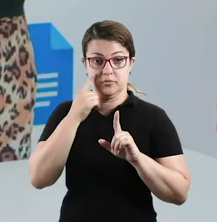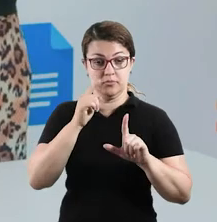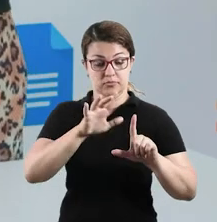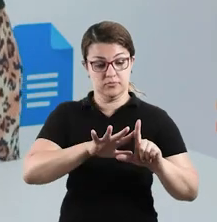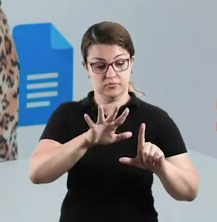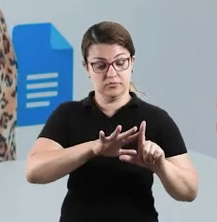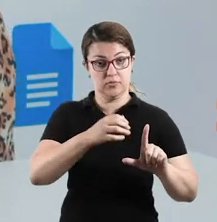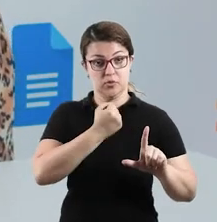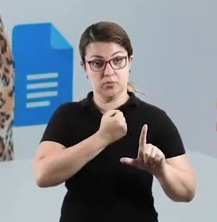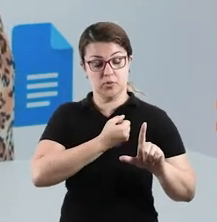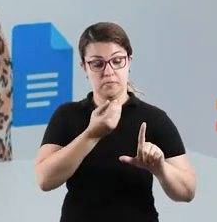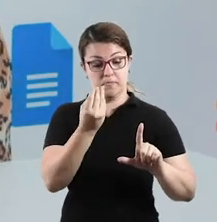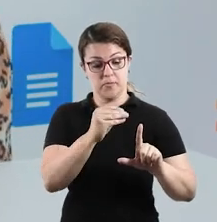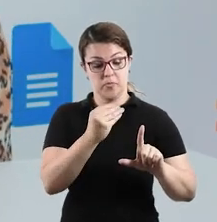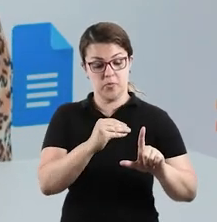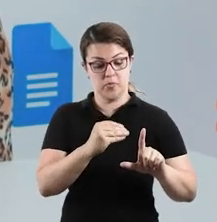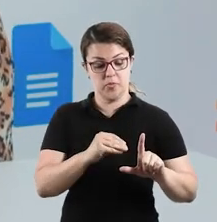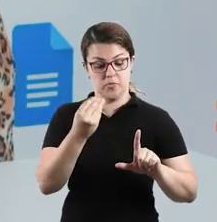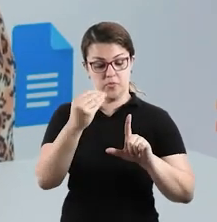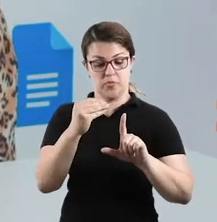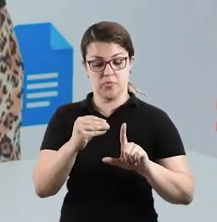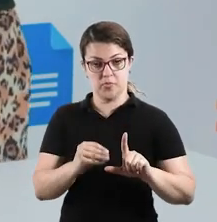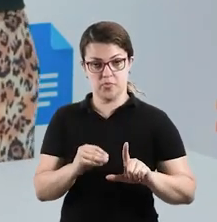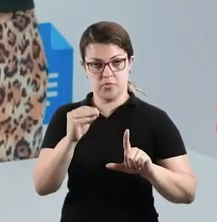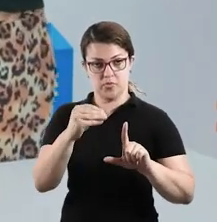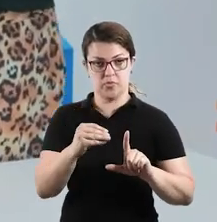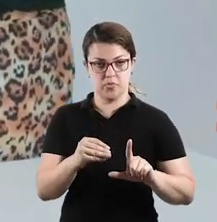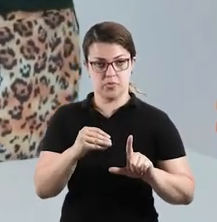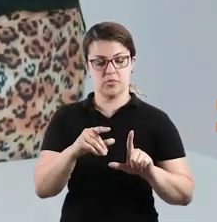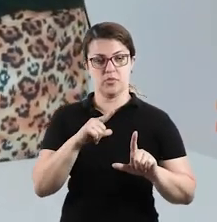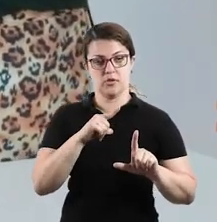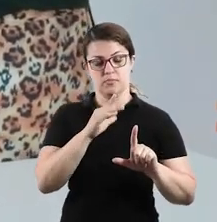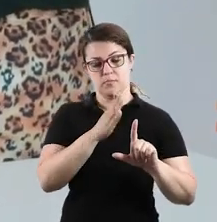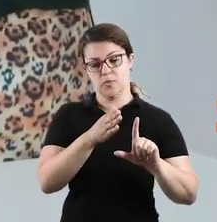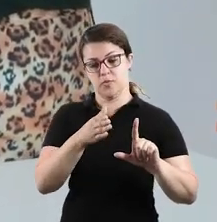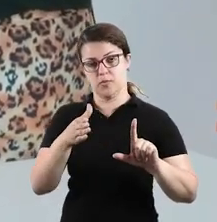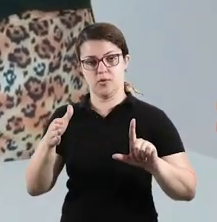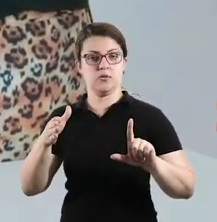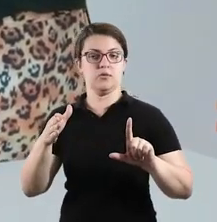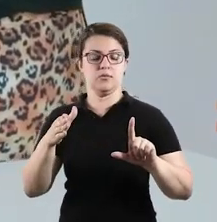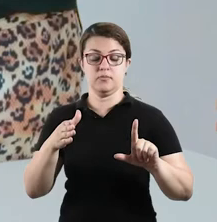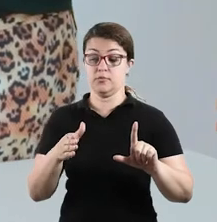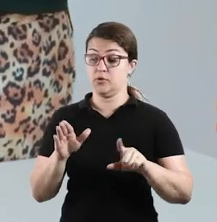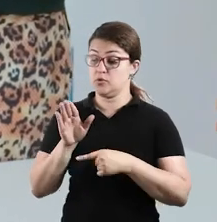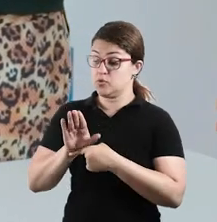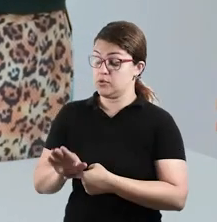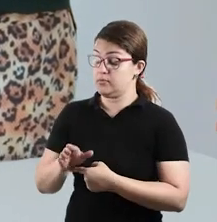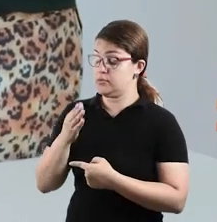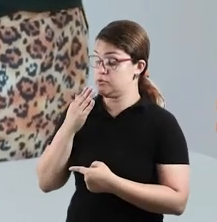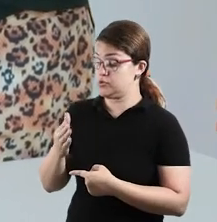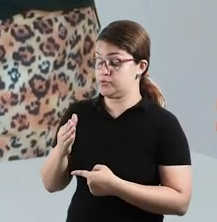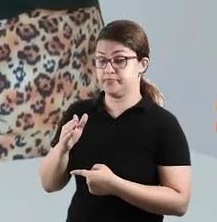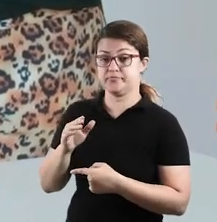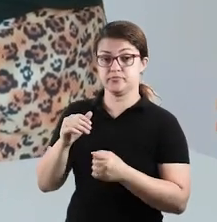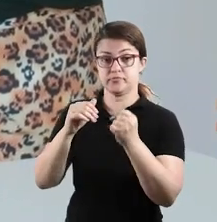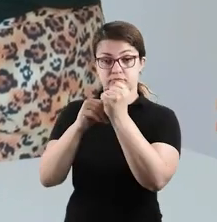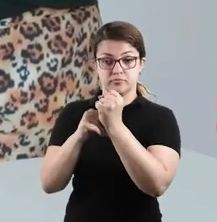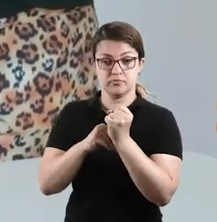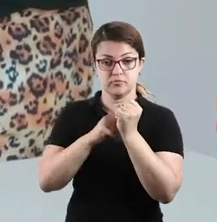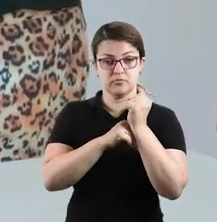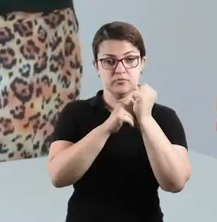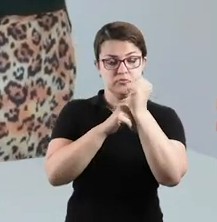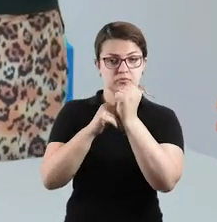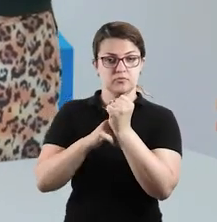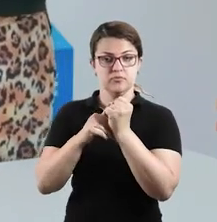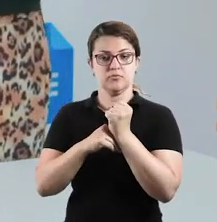Está vendo essas cartelas com números? Elas respeitam uma sequência numérica. Você pode ajudar a criança a identificar os números das senhas e